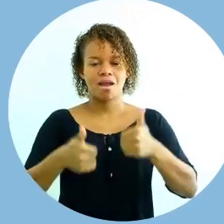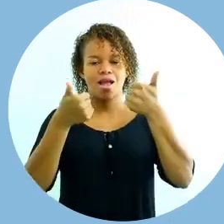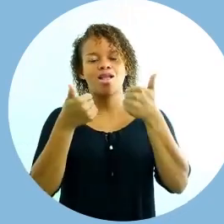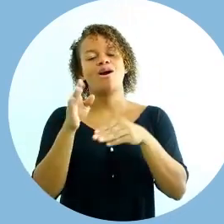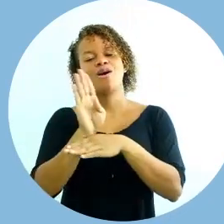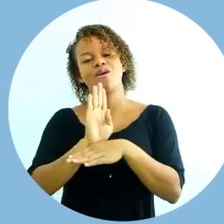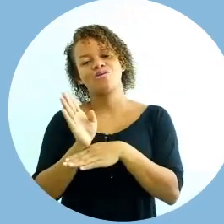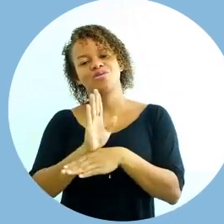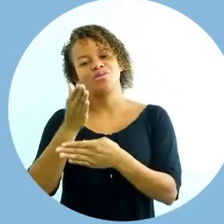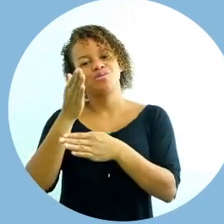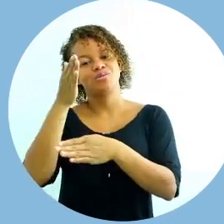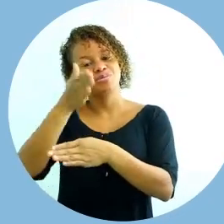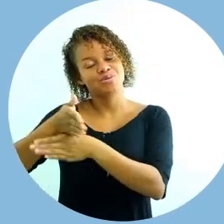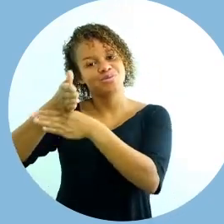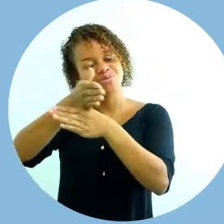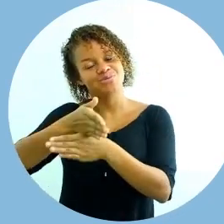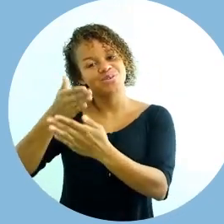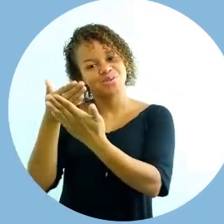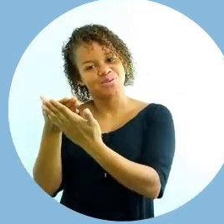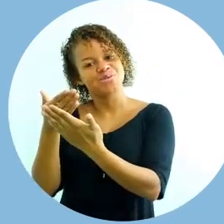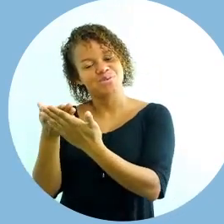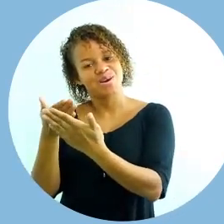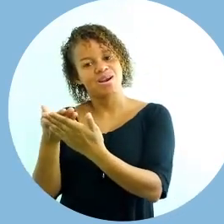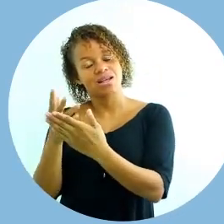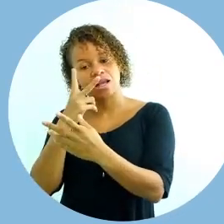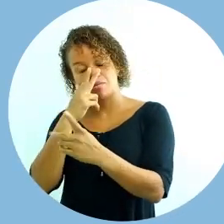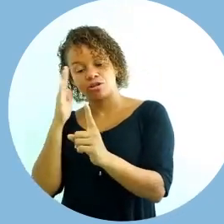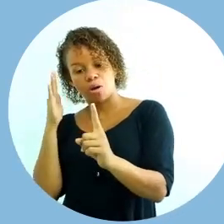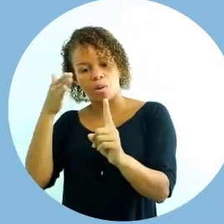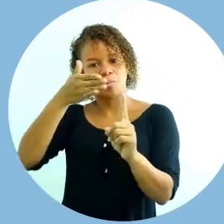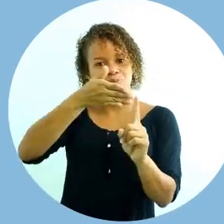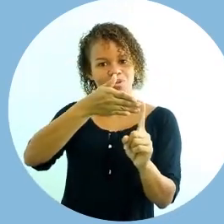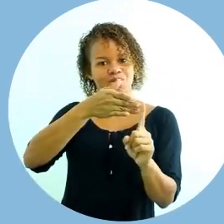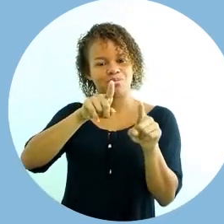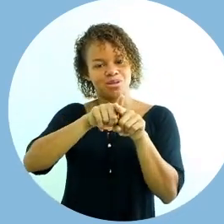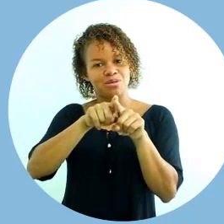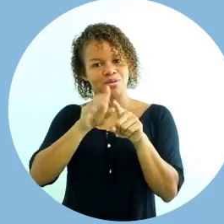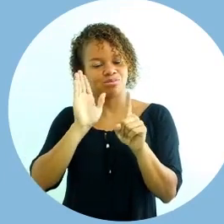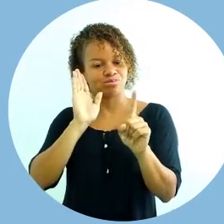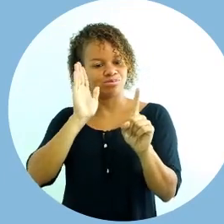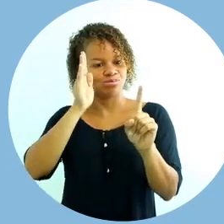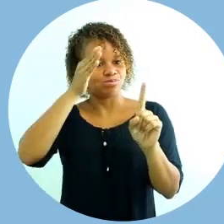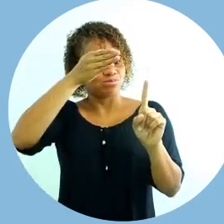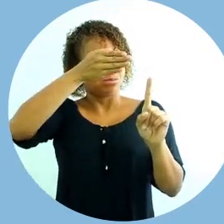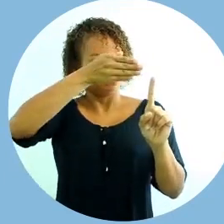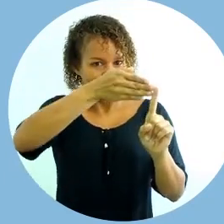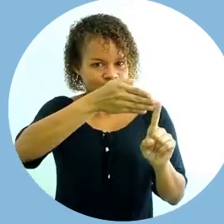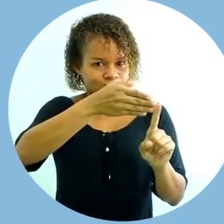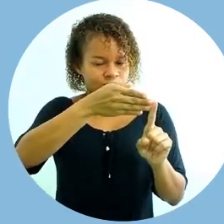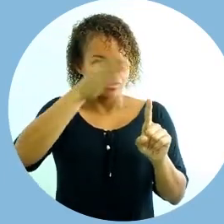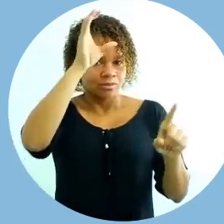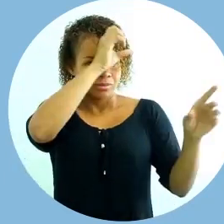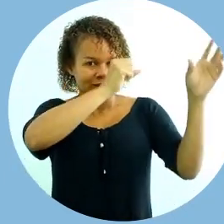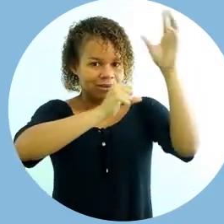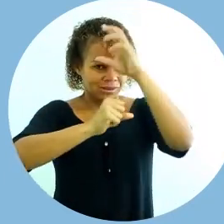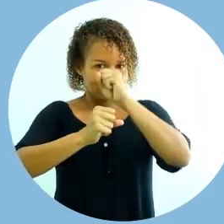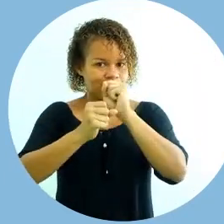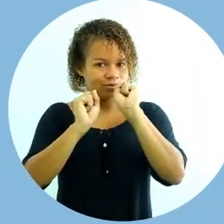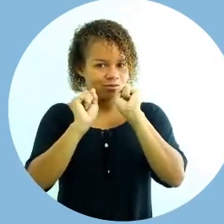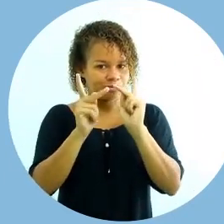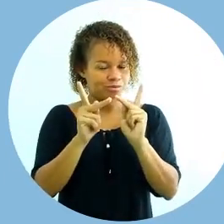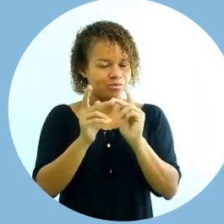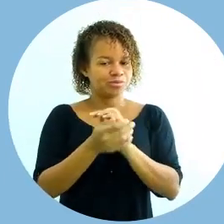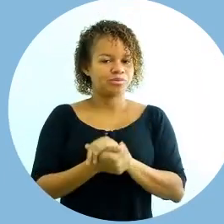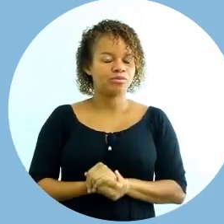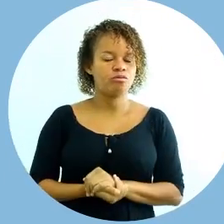objetiva, mas também alcance os seus objetivos de aprendizagem. E onde entra a educação? Bem,